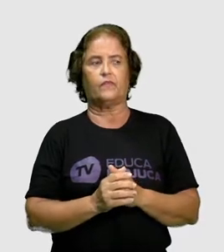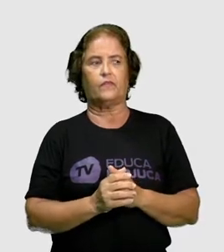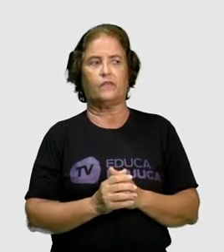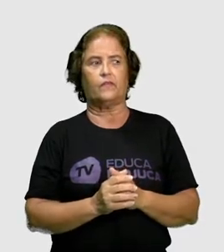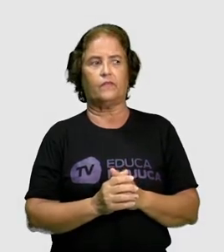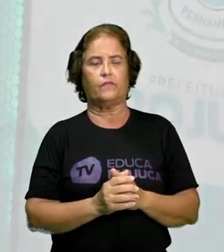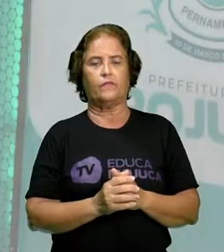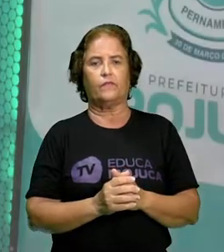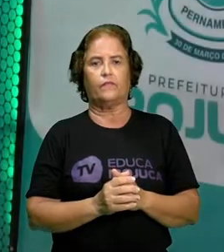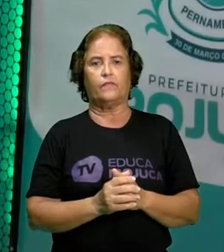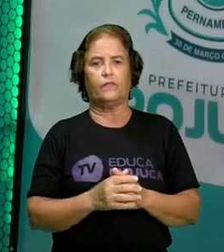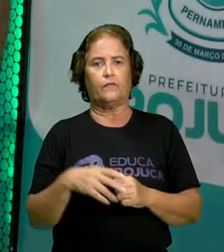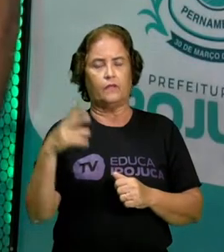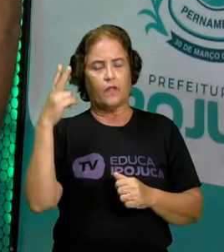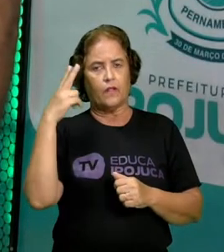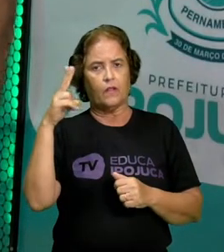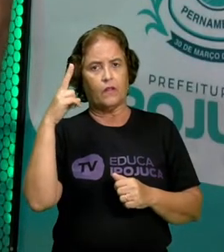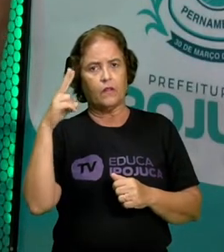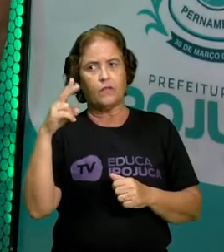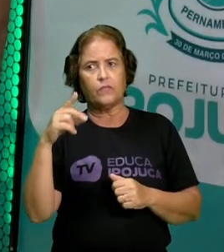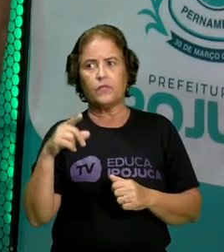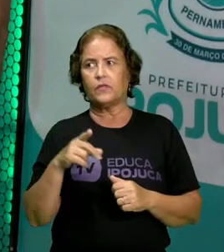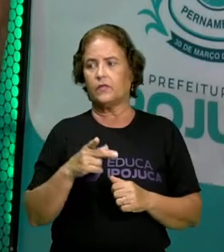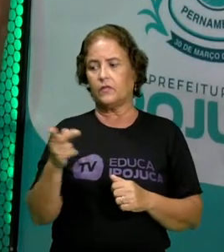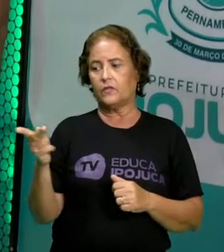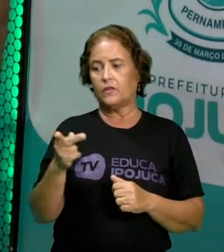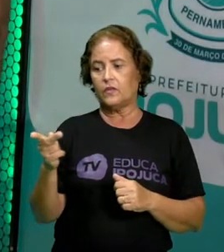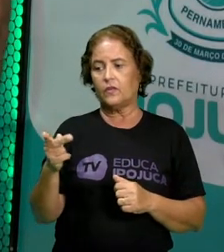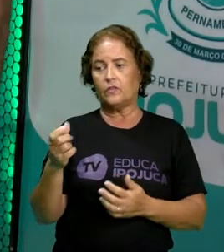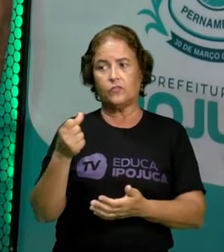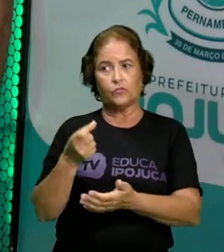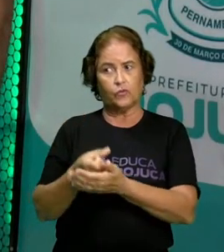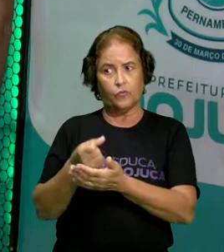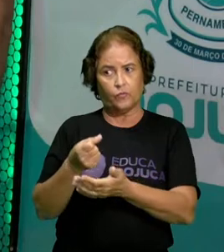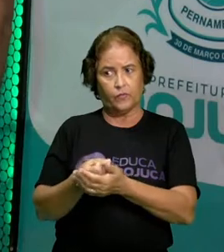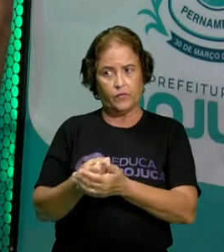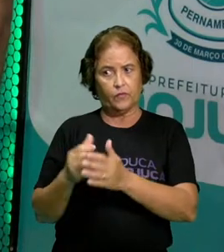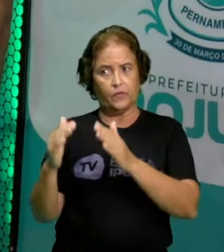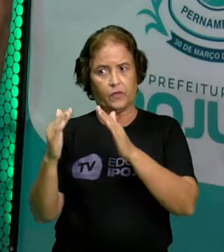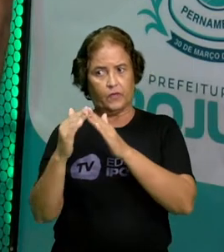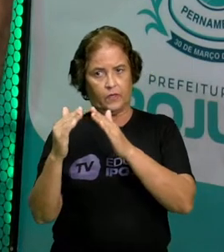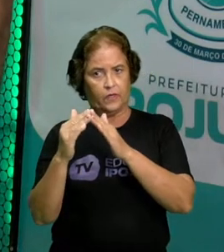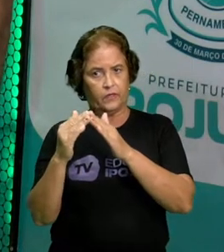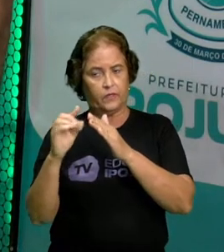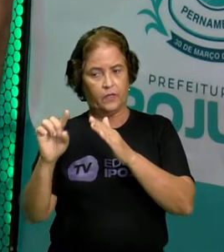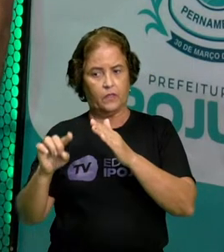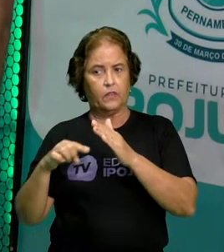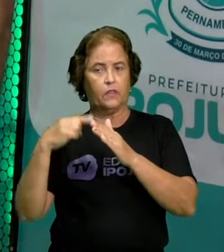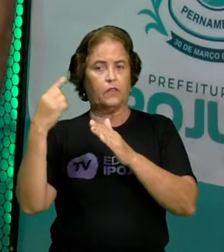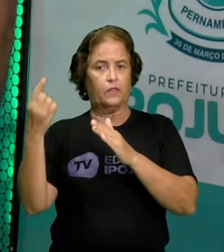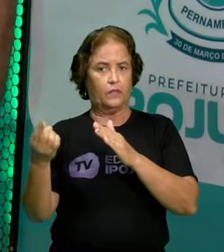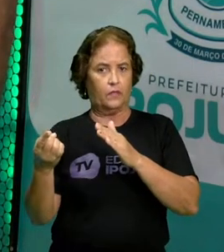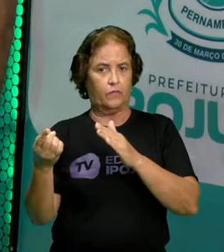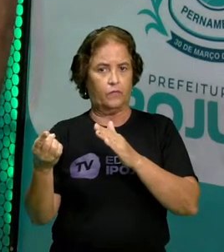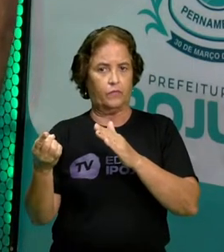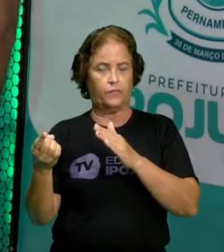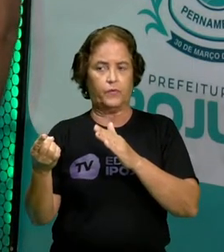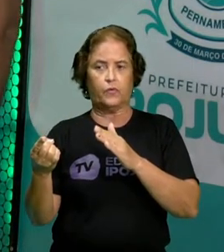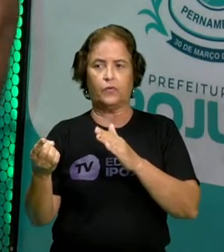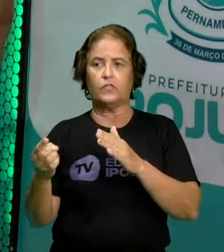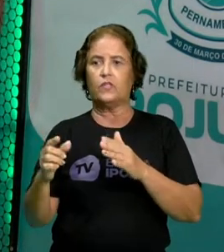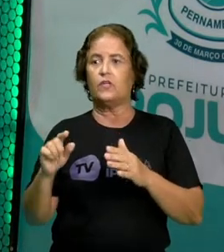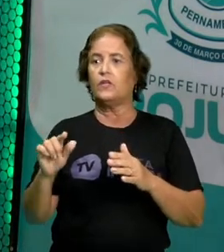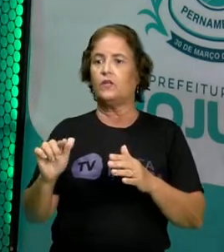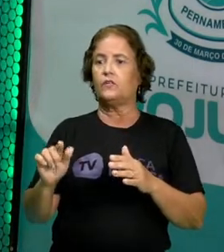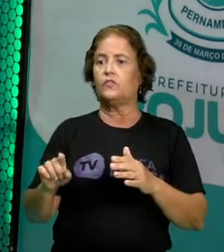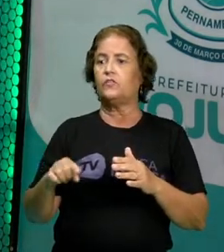Então, lembra que eles compraram a casa, depois eles não compraram a casa, né? Eles iriam comprar a casa, depois não iriam mais comprar